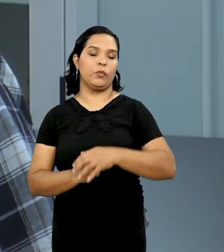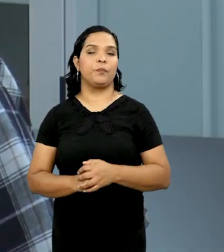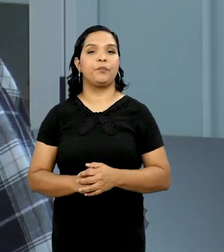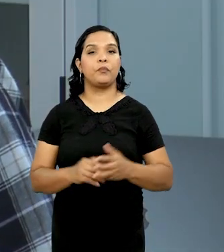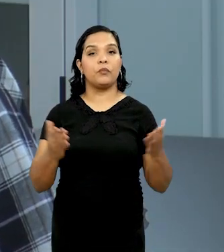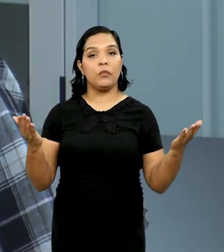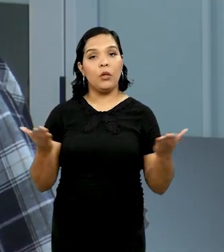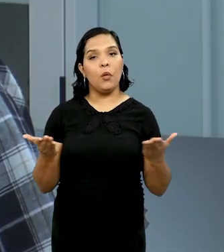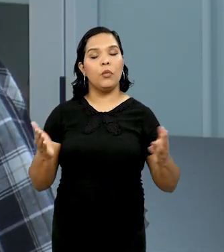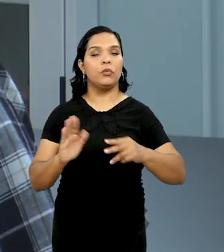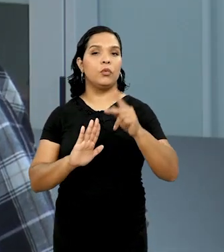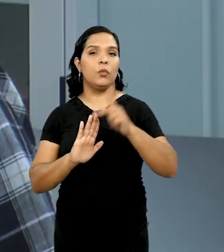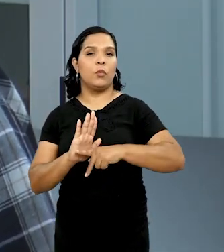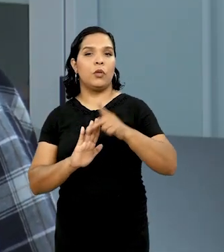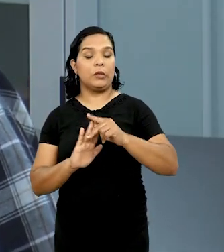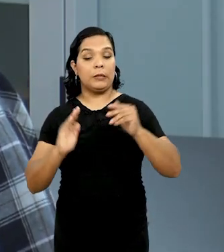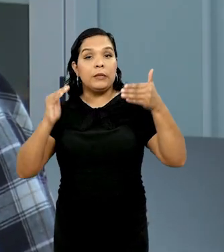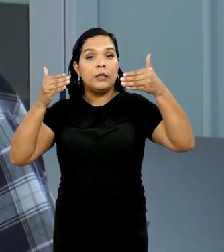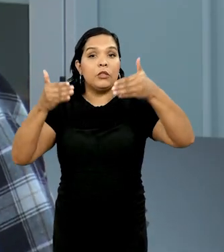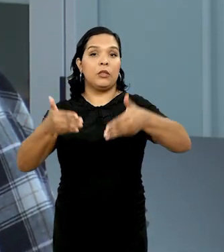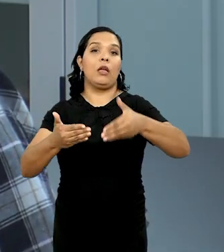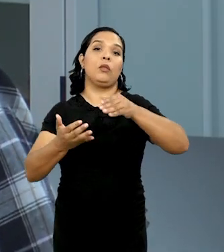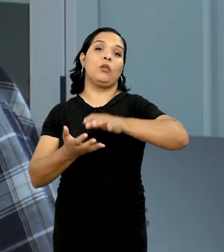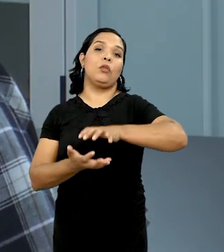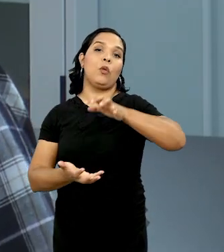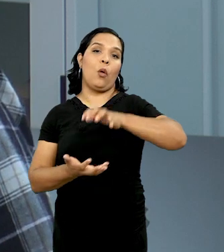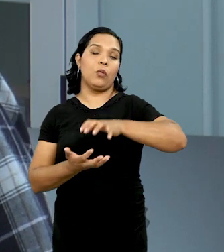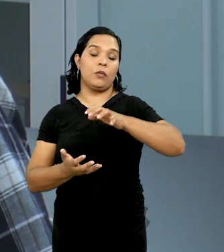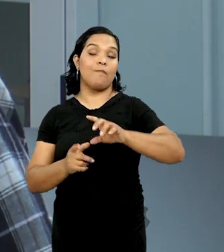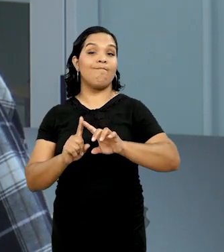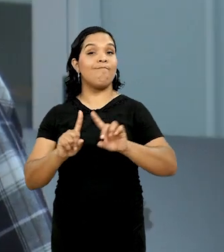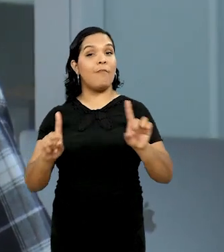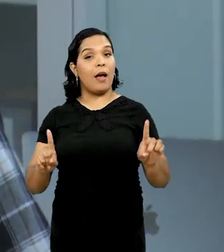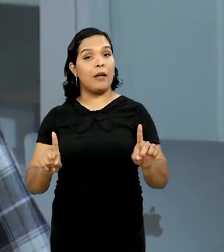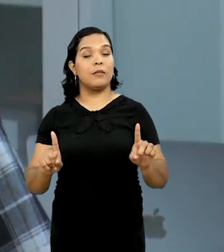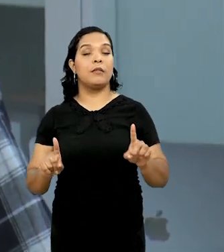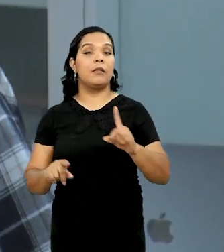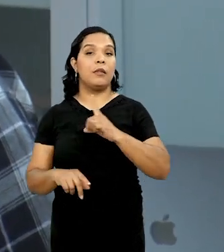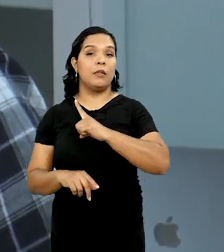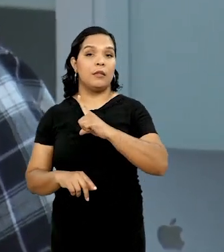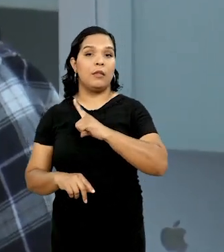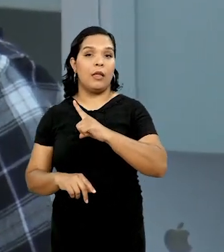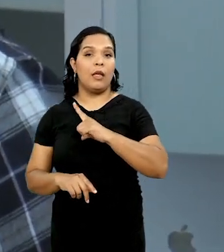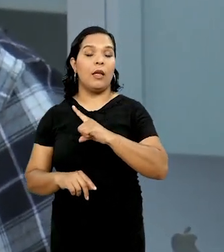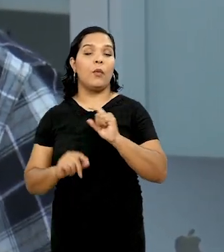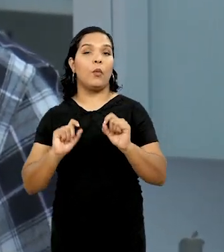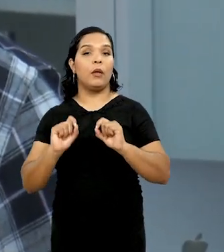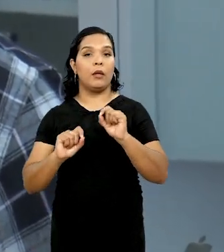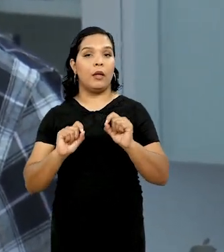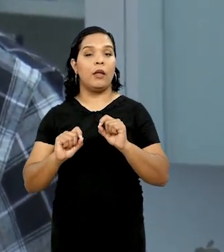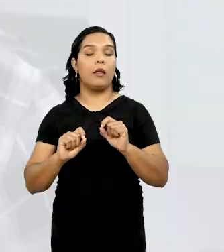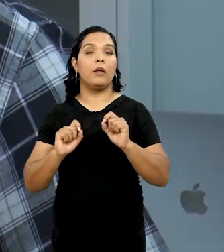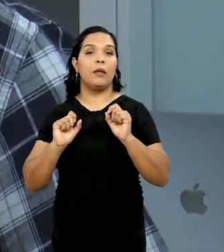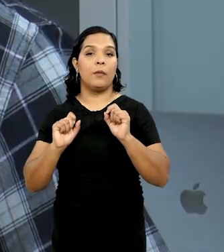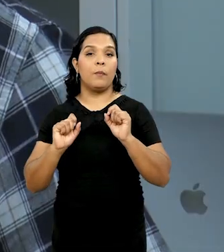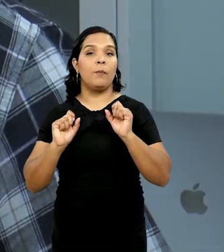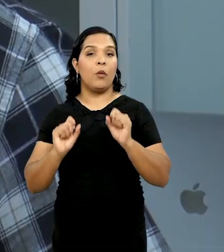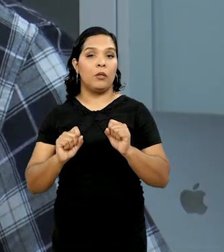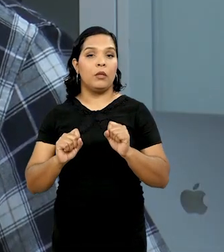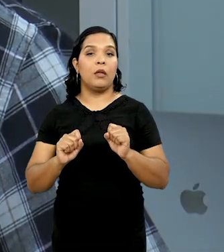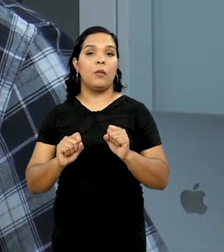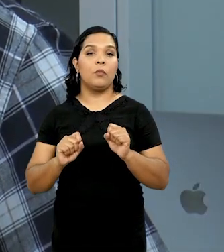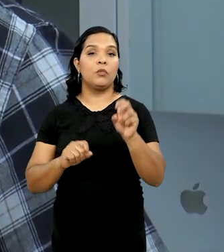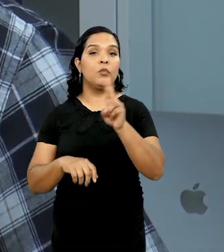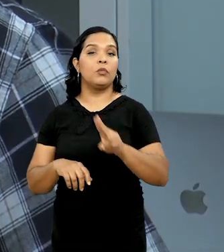Hoje, o projeto está destinado para idosos, porém, existem evidências de que